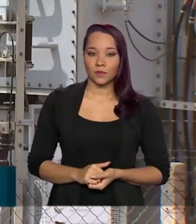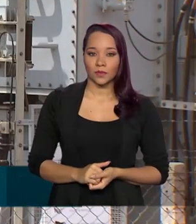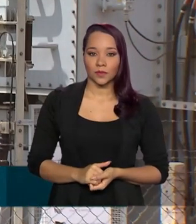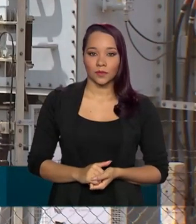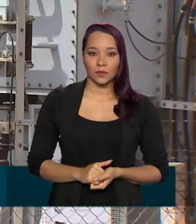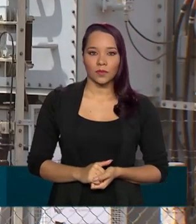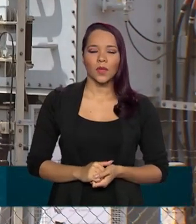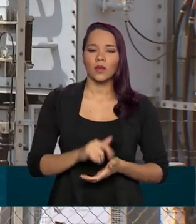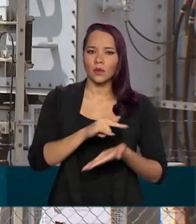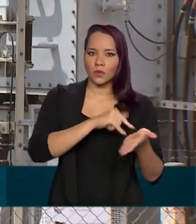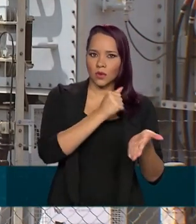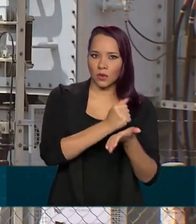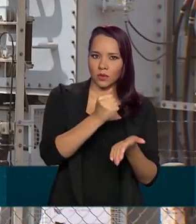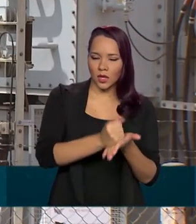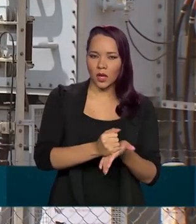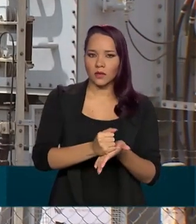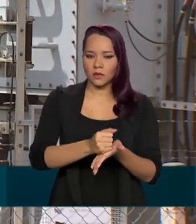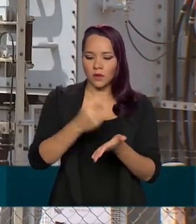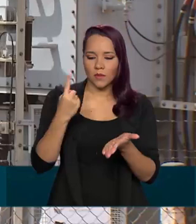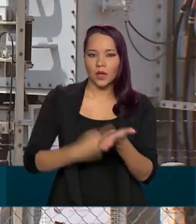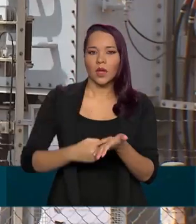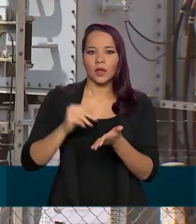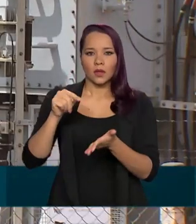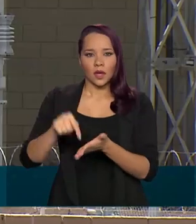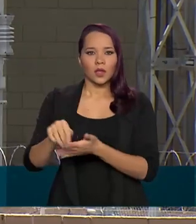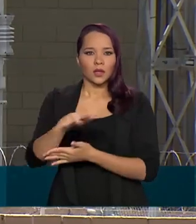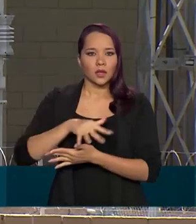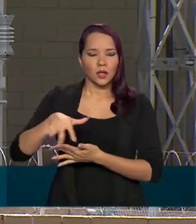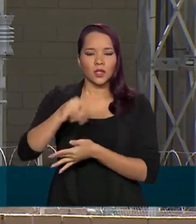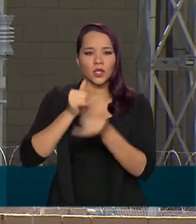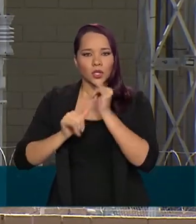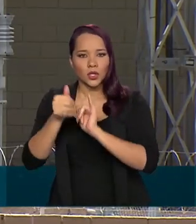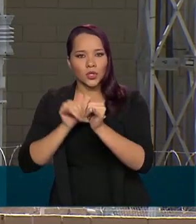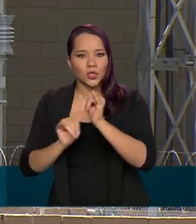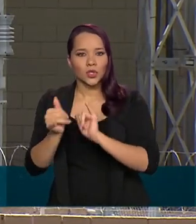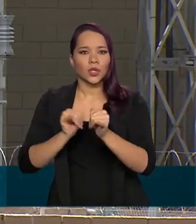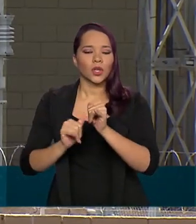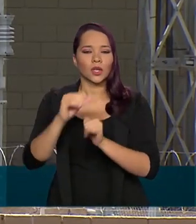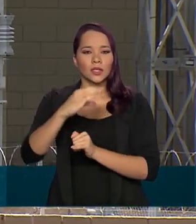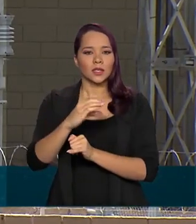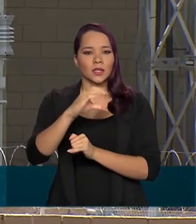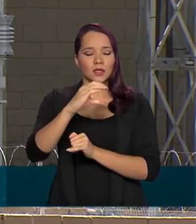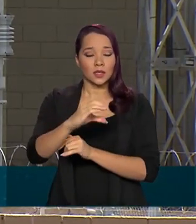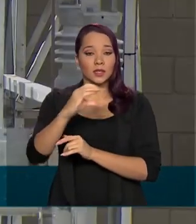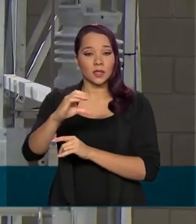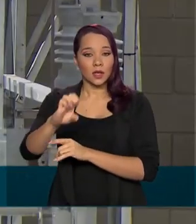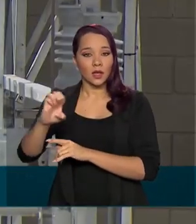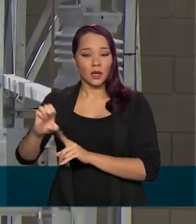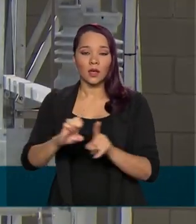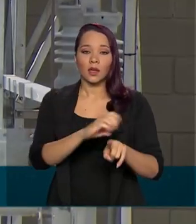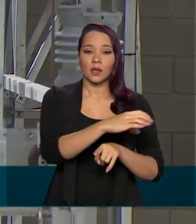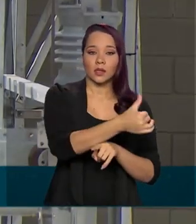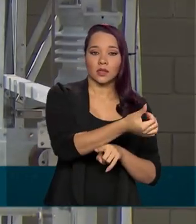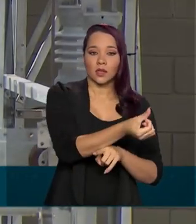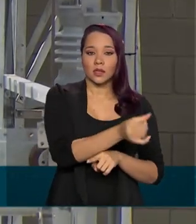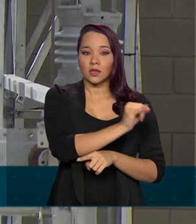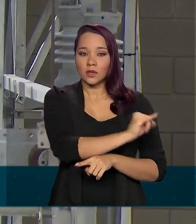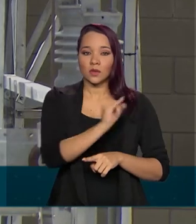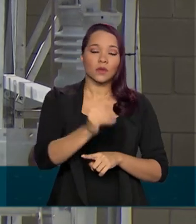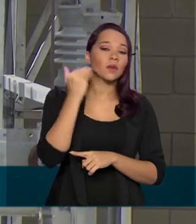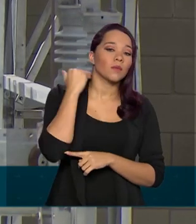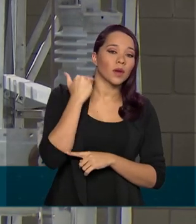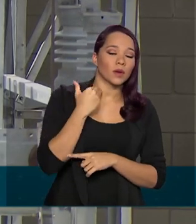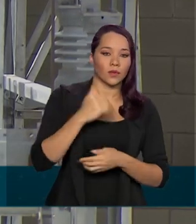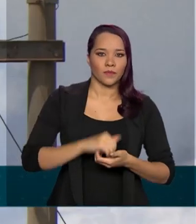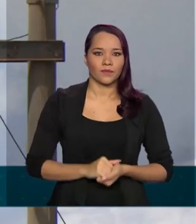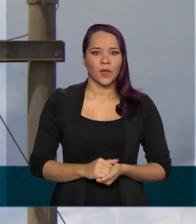Os contratos serão firmados entre a Câmara de Comercialização de Energia Elétrica, a CCEE, e 16 instituições financeiras. Os